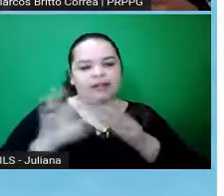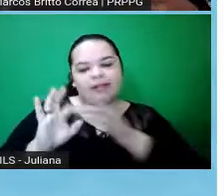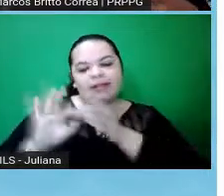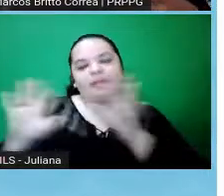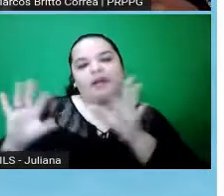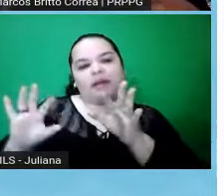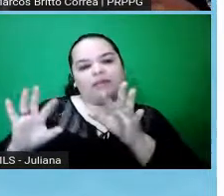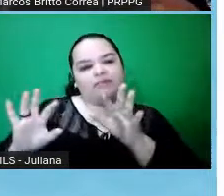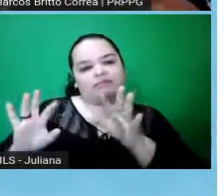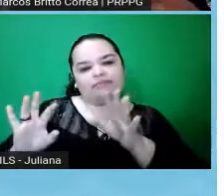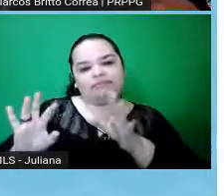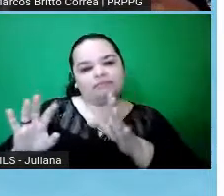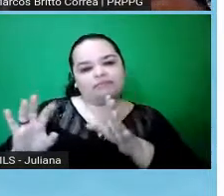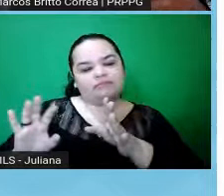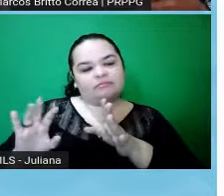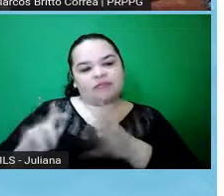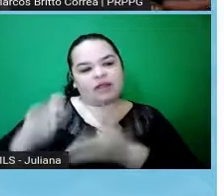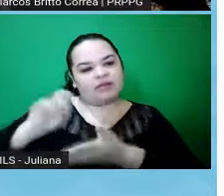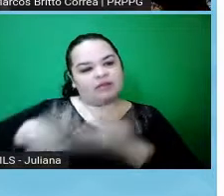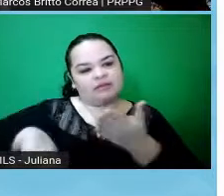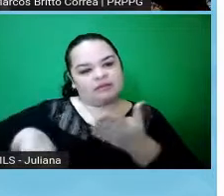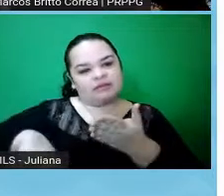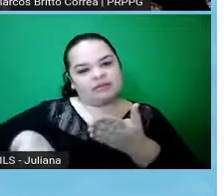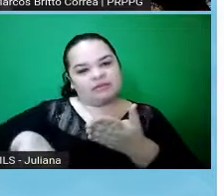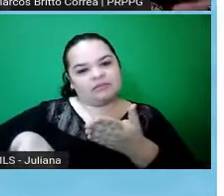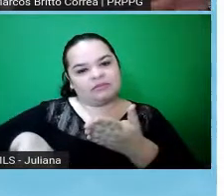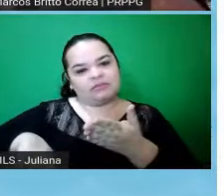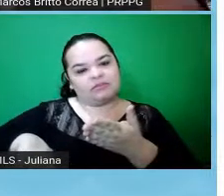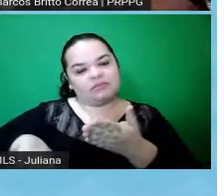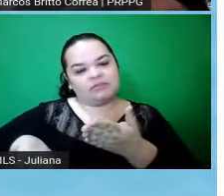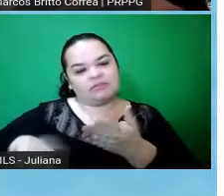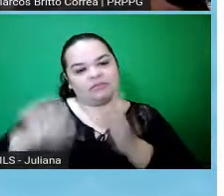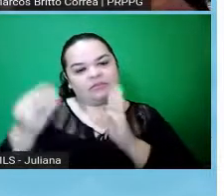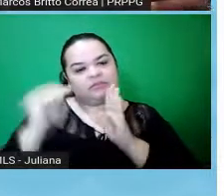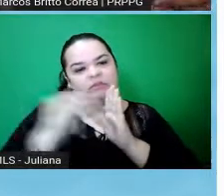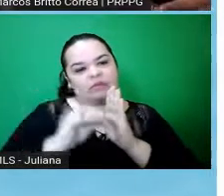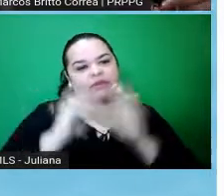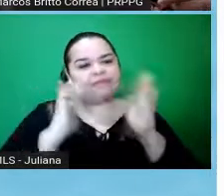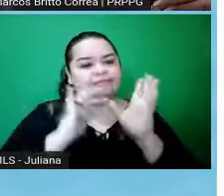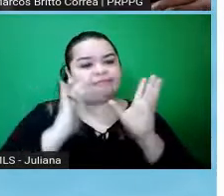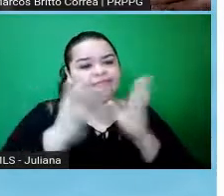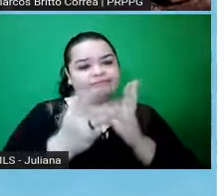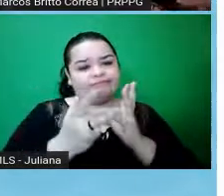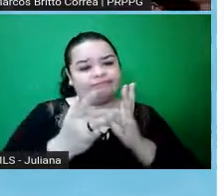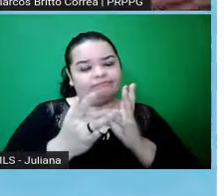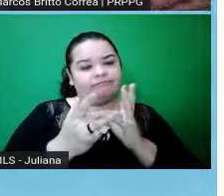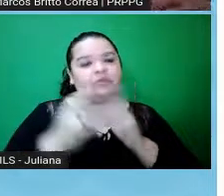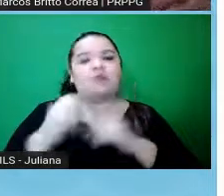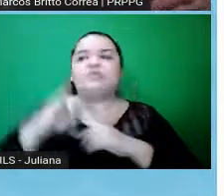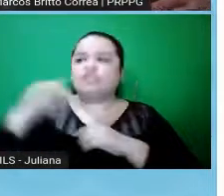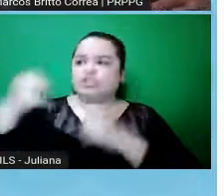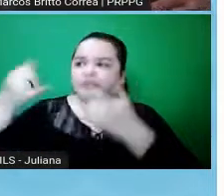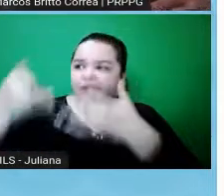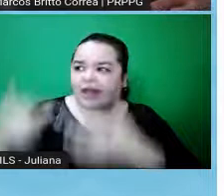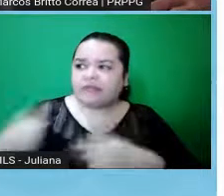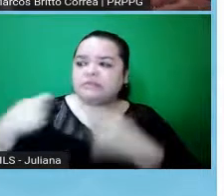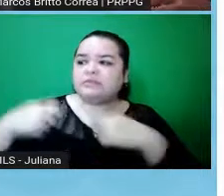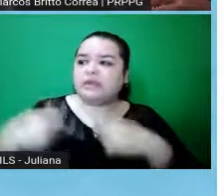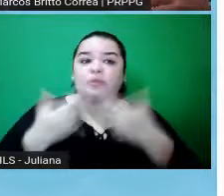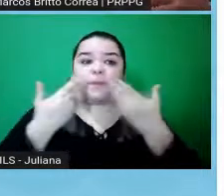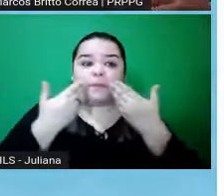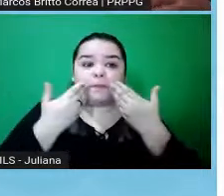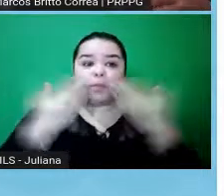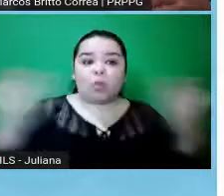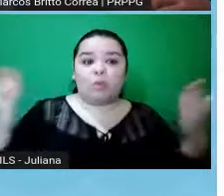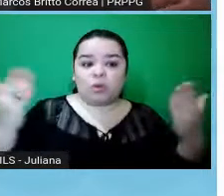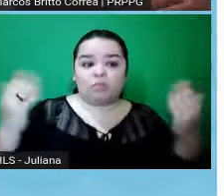não é possível pedir a assinatura de um termo de consentimento para quem coloca informações nas redes, mas aí a gente justifica o que que é, que a pessoa, quando deixa público, deixa